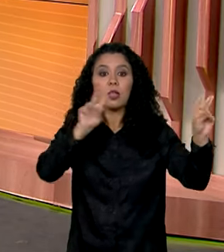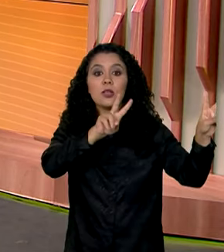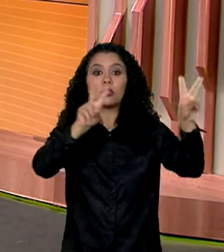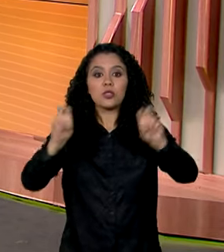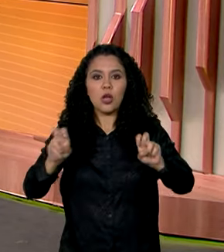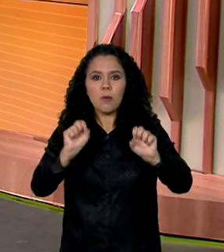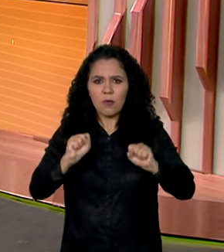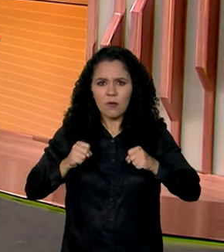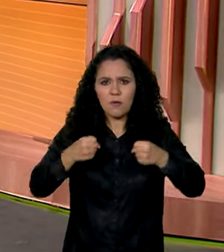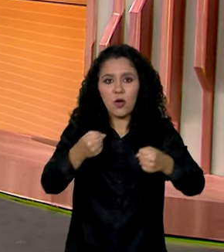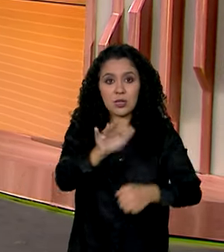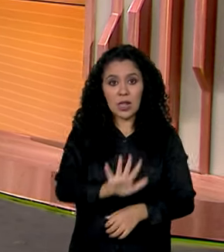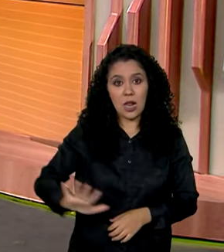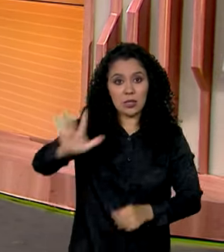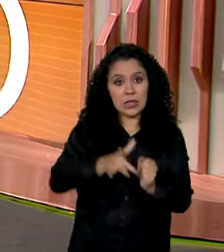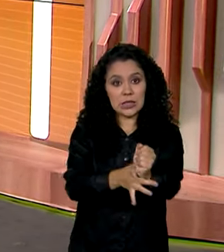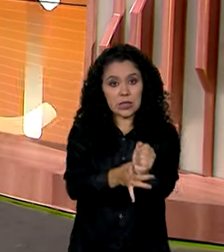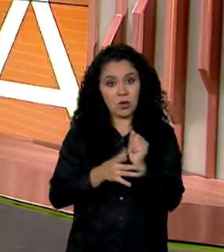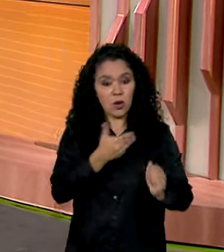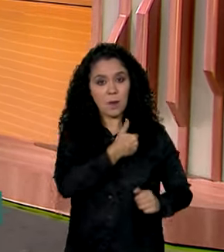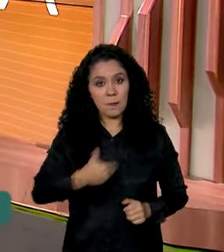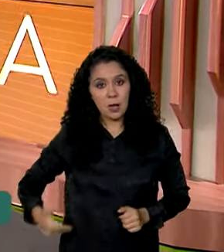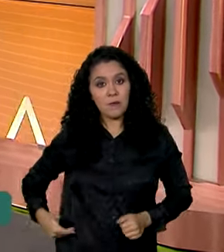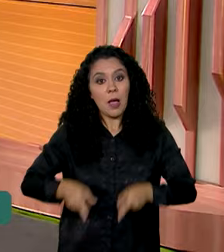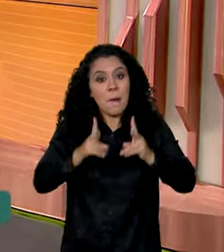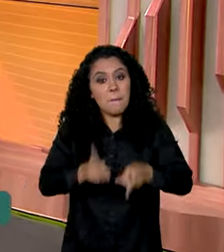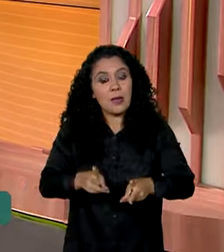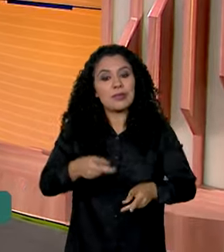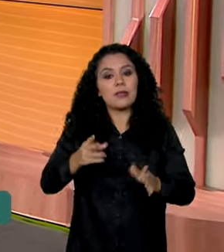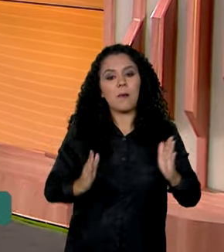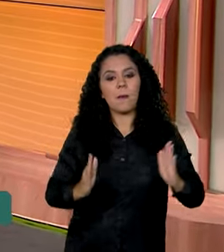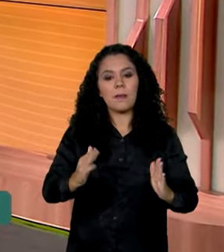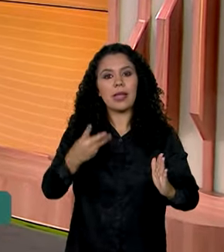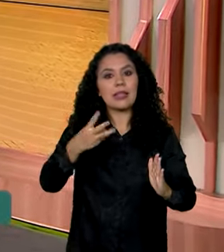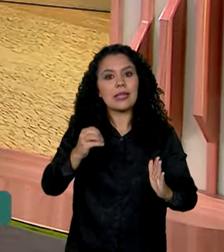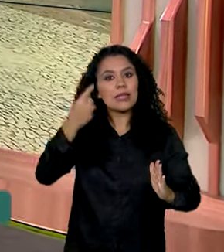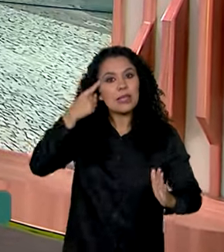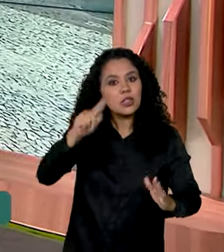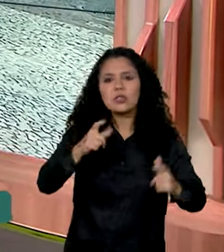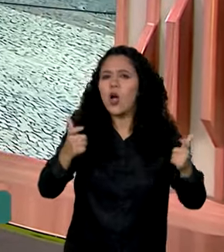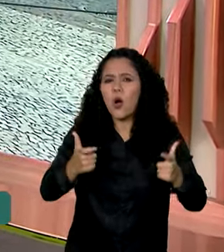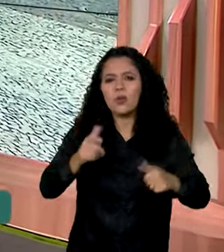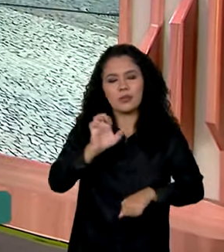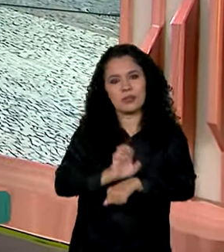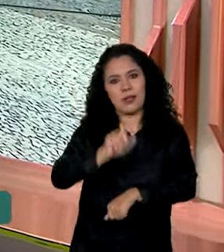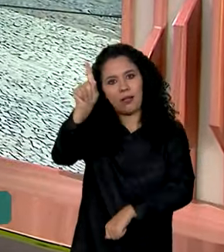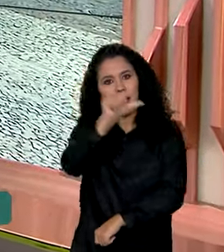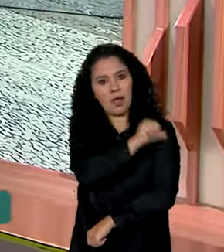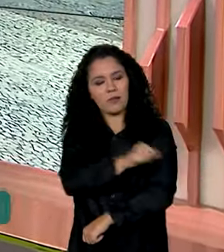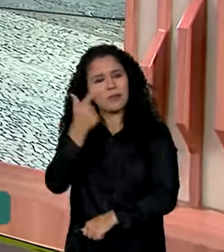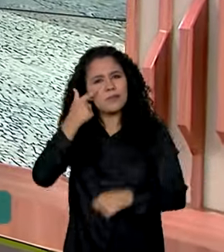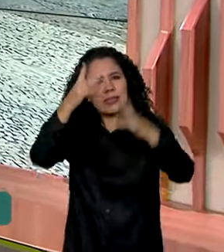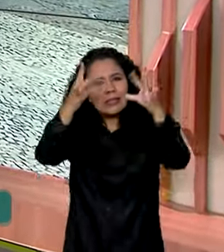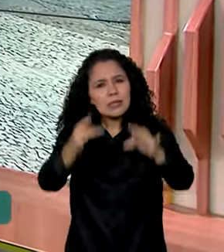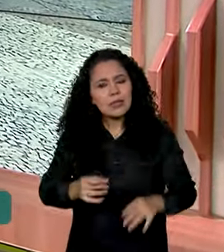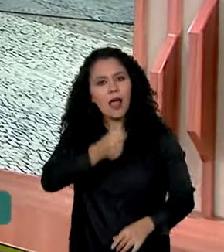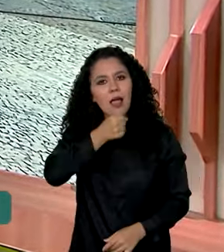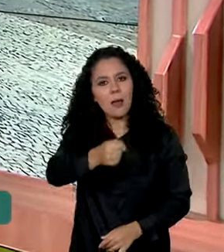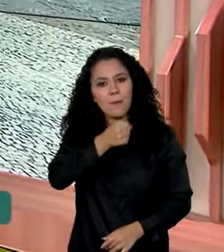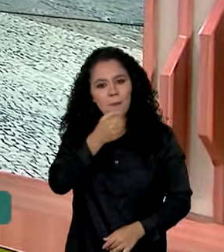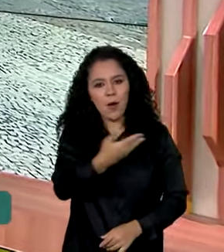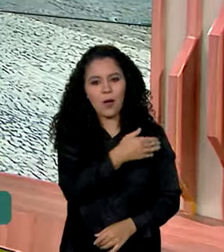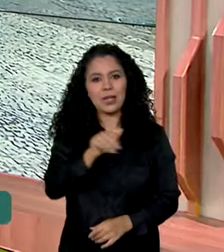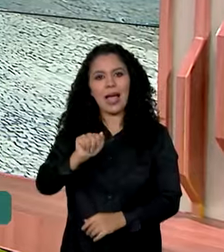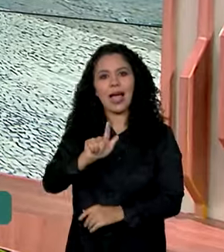Nacional de Segurança Pública vai permanecer por mais 30 dias no estado do Rio de Janeiro. Vamos até lá, então, saber os detalhes com a repórter